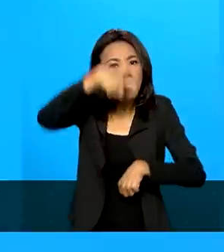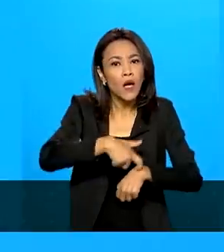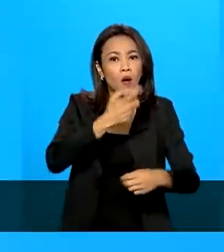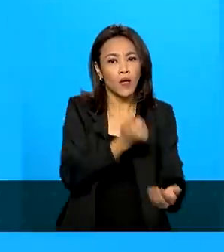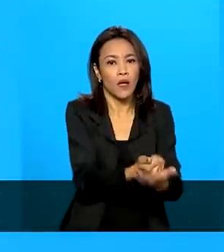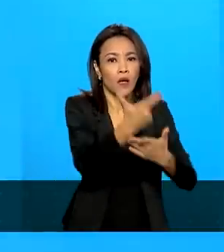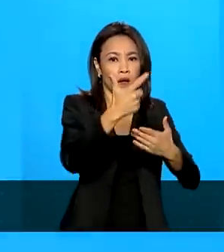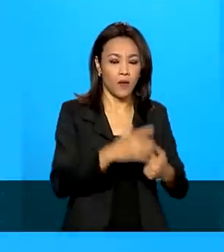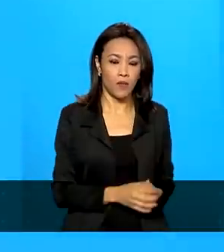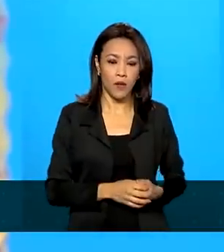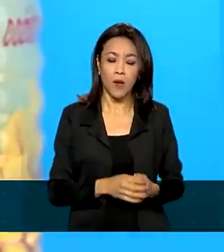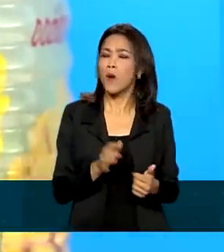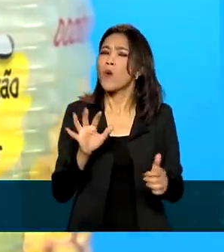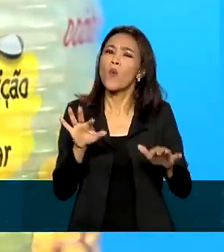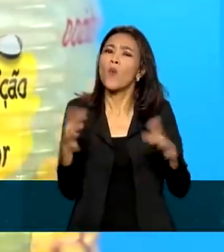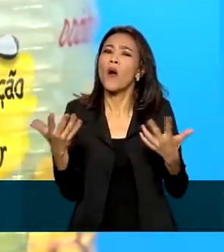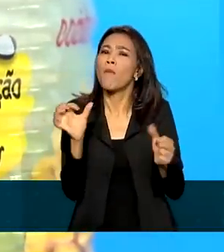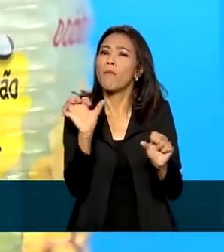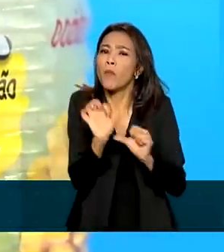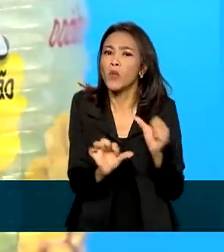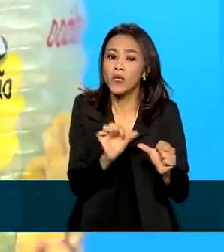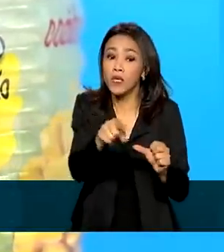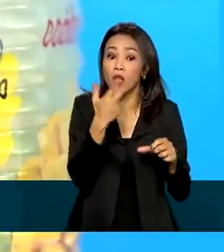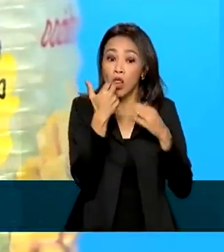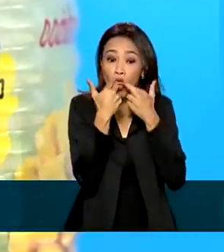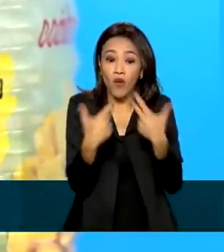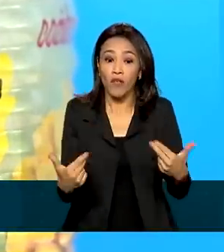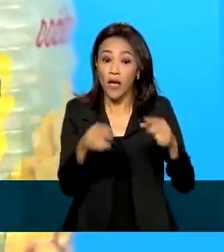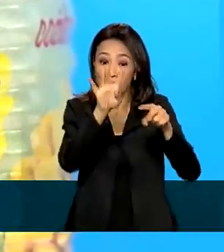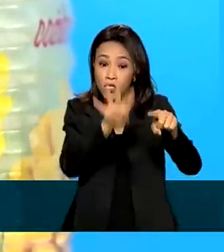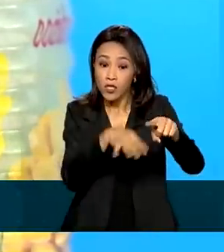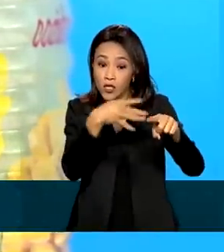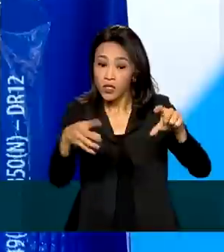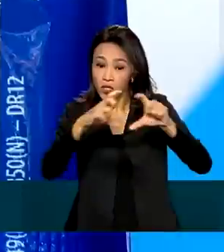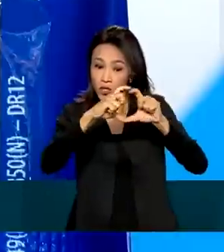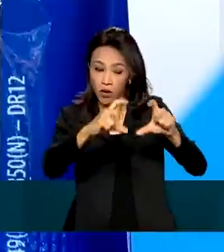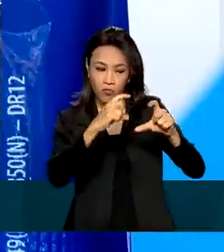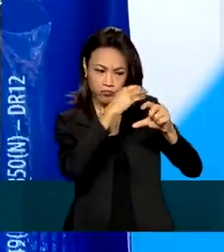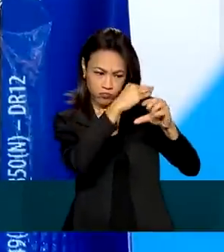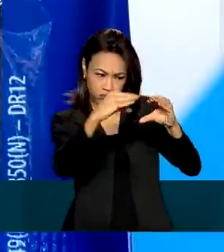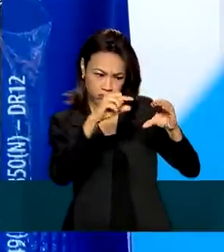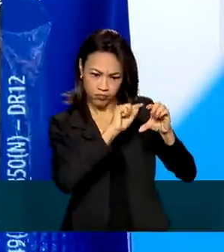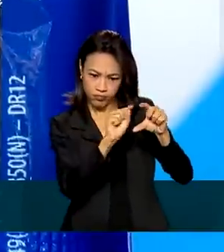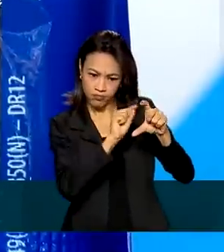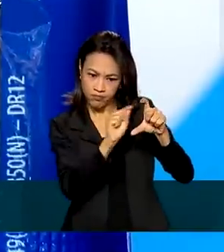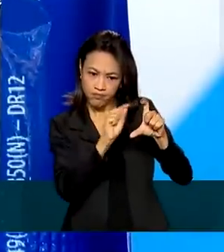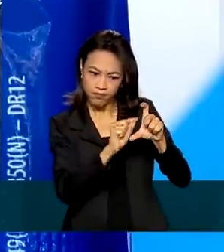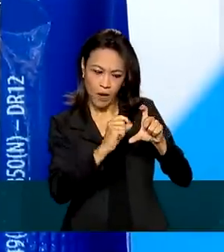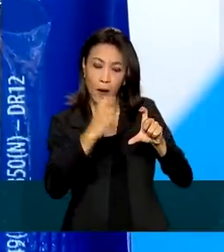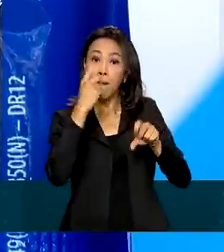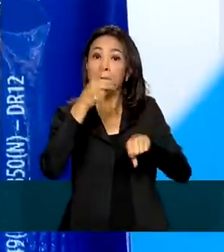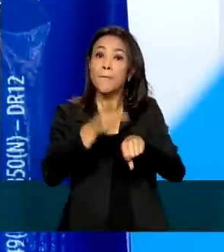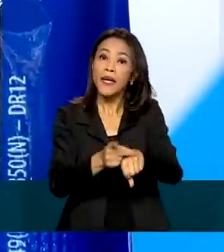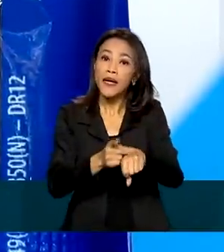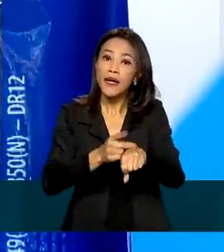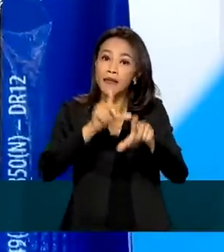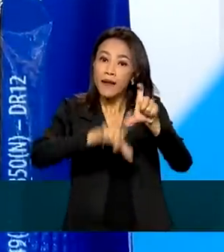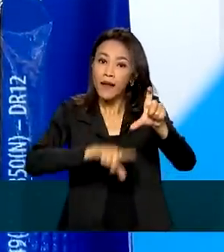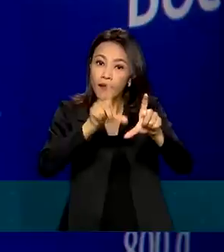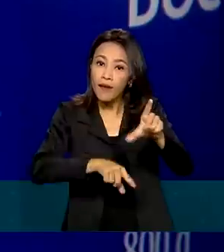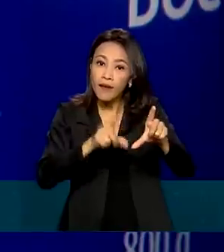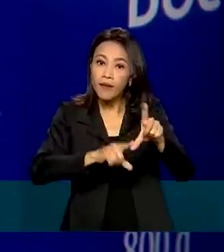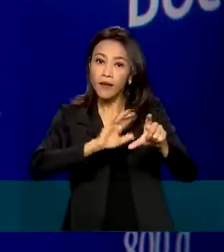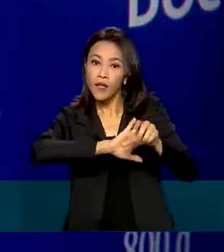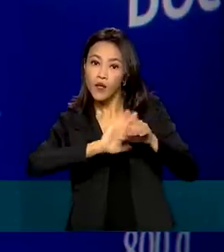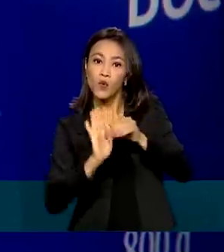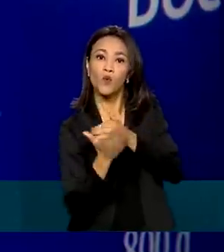Entre as mudanças estão novidades na tabela de informação nutricional, que passa a ter apenas letras pretas e fundo branco.